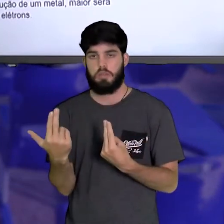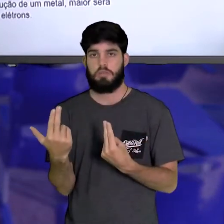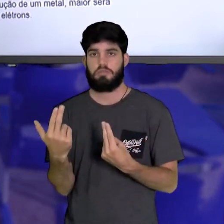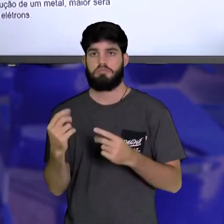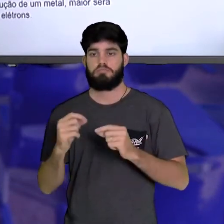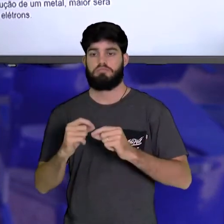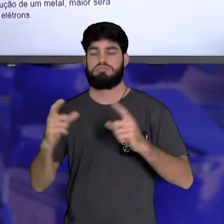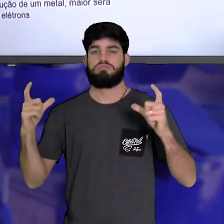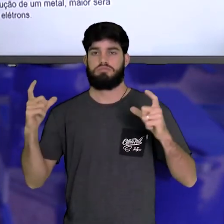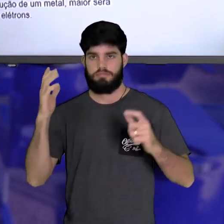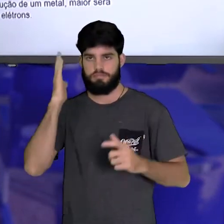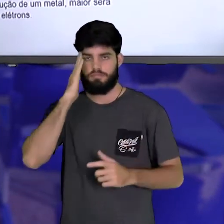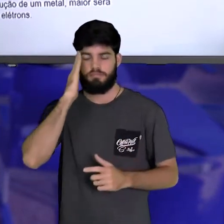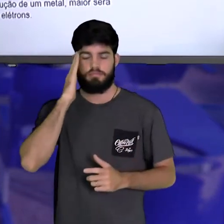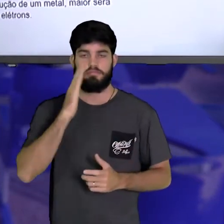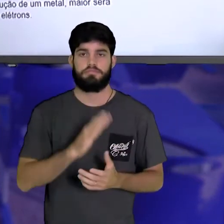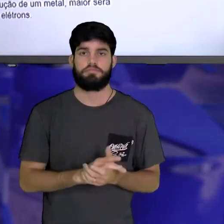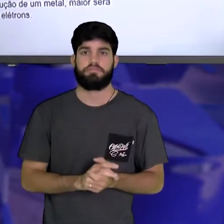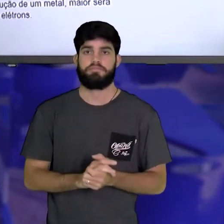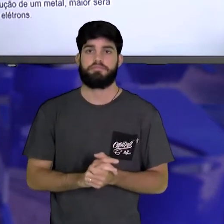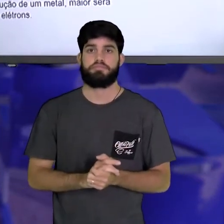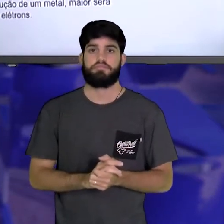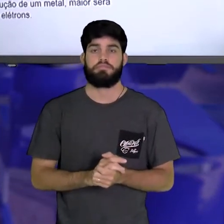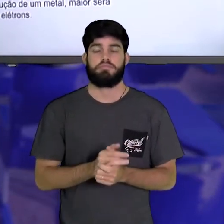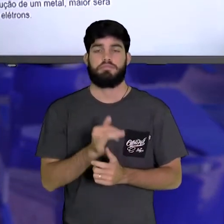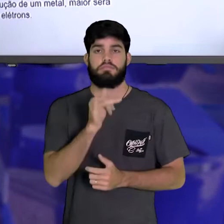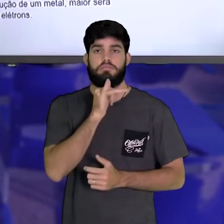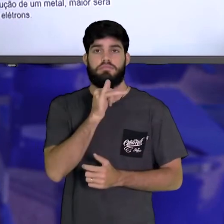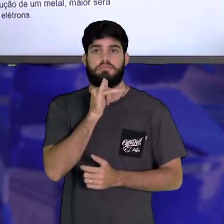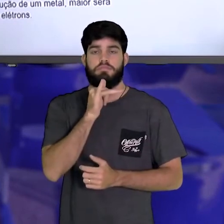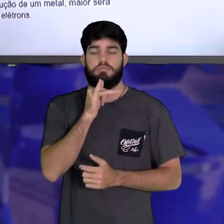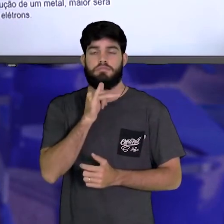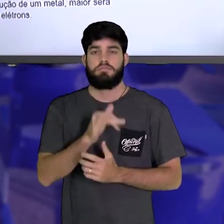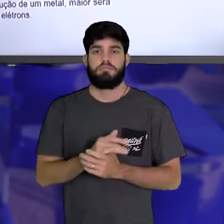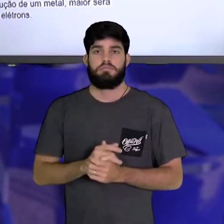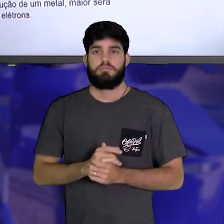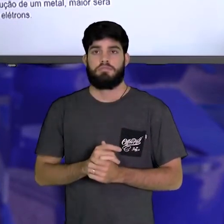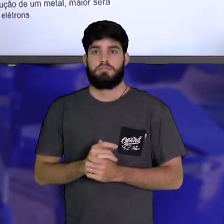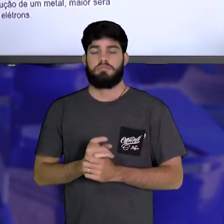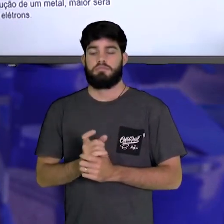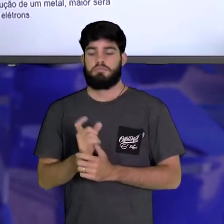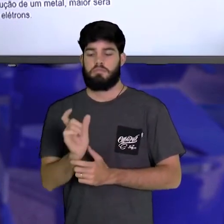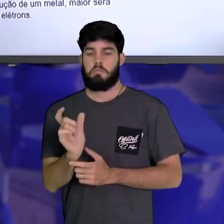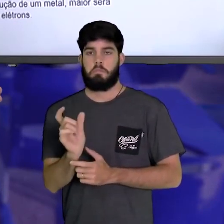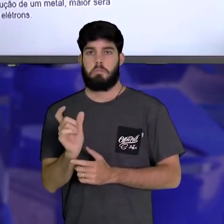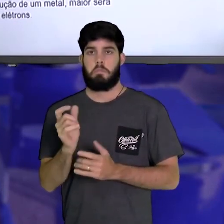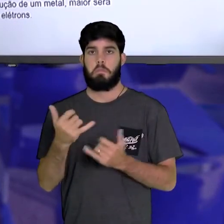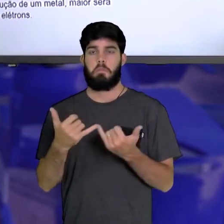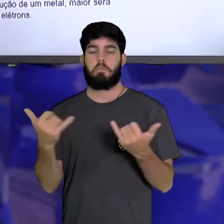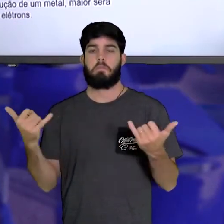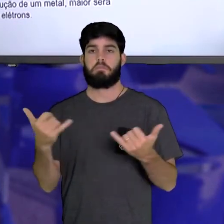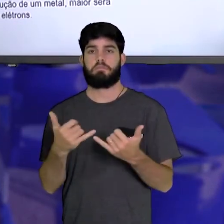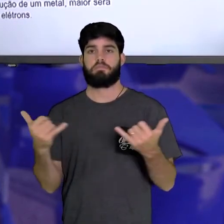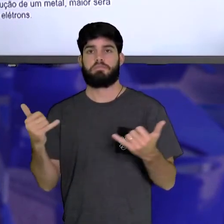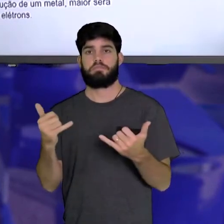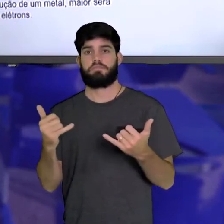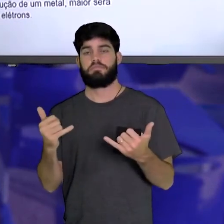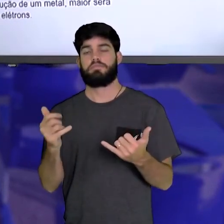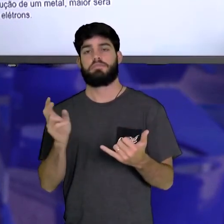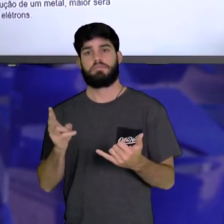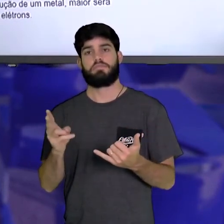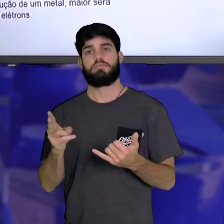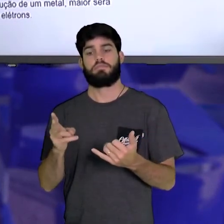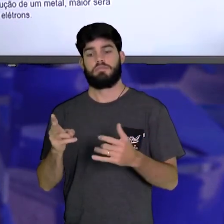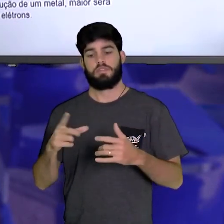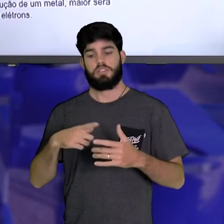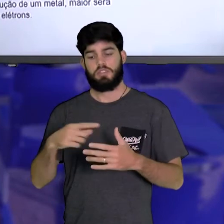Significa dizer que quando a gente está balanceando os elétrons na pilha, a quantidade de elétrons que saem deve ser igual a quantidade